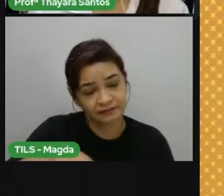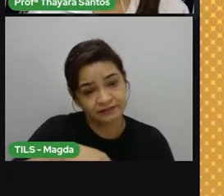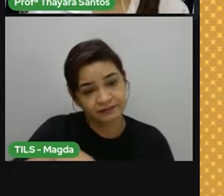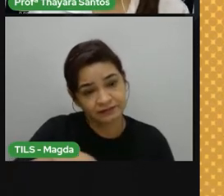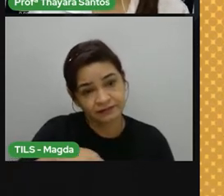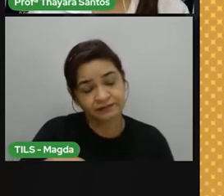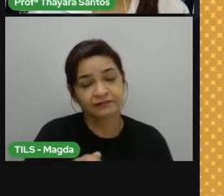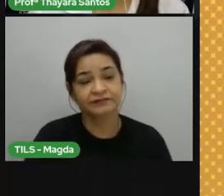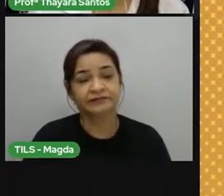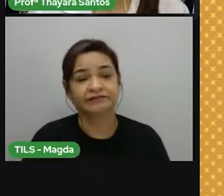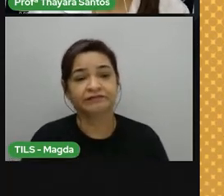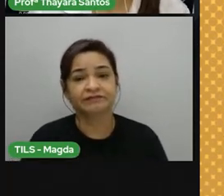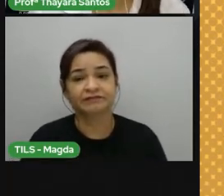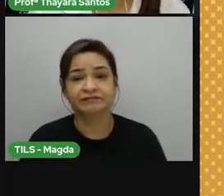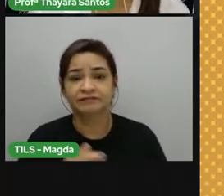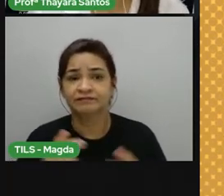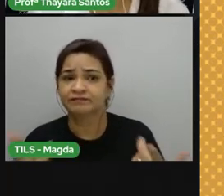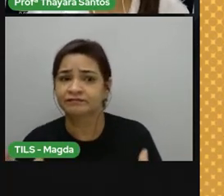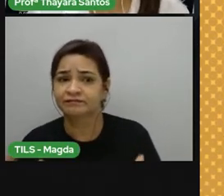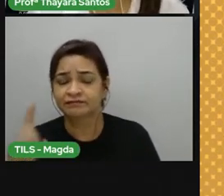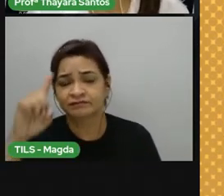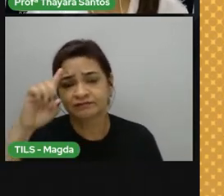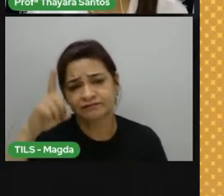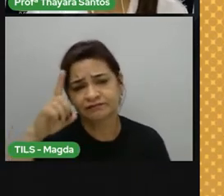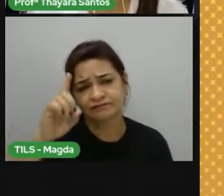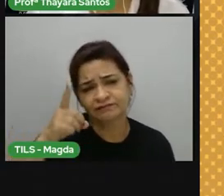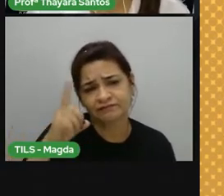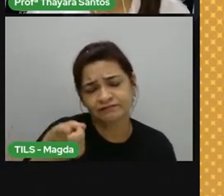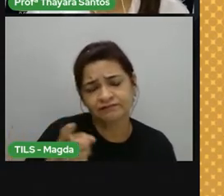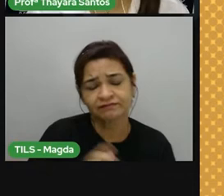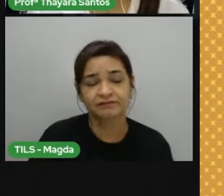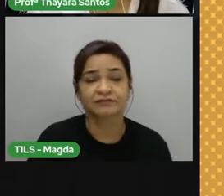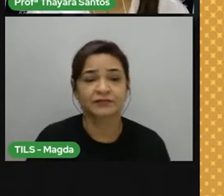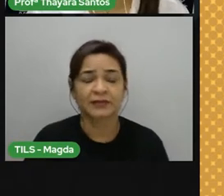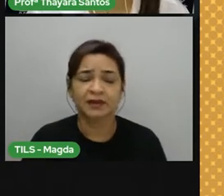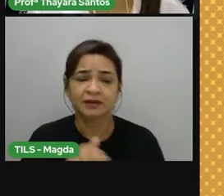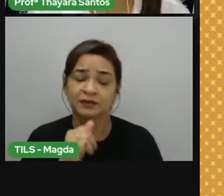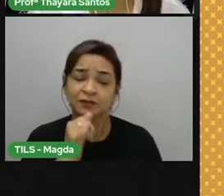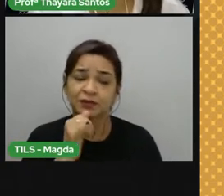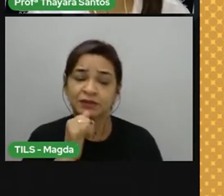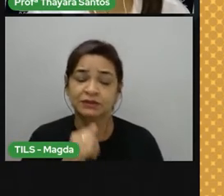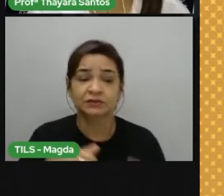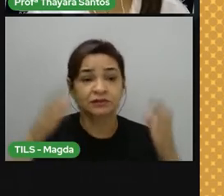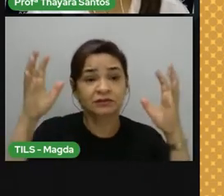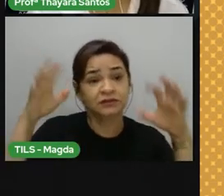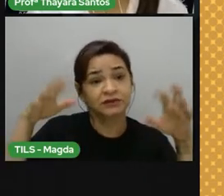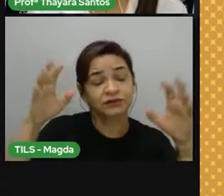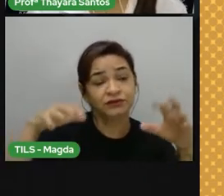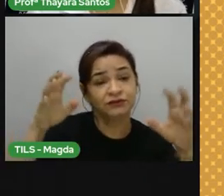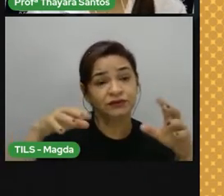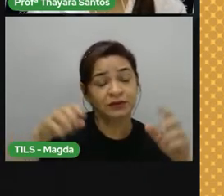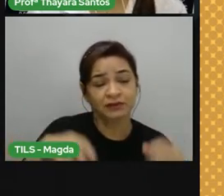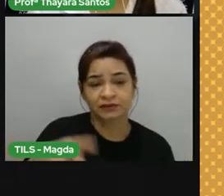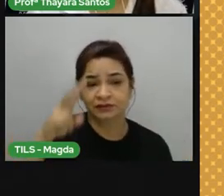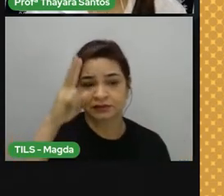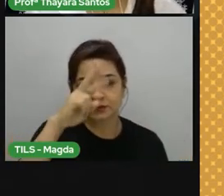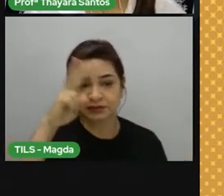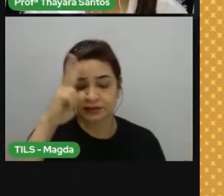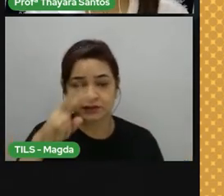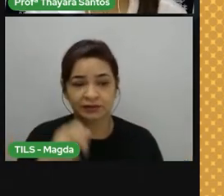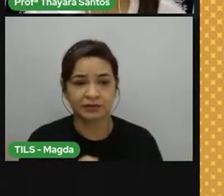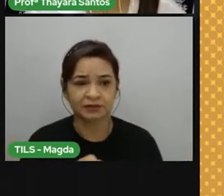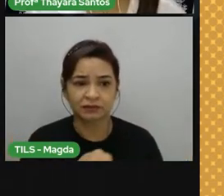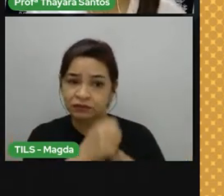falar com nossos hábitos diários. O que a gente faz? Por exemplo, quando está chovendo, a gente tem que lembrar de sair de casa, levar